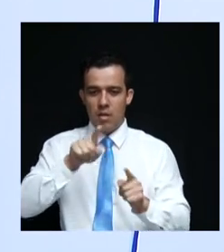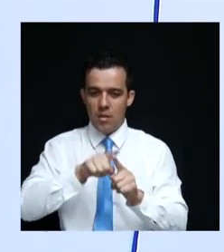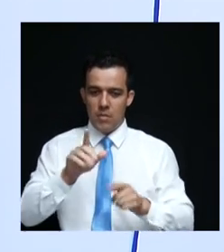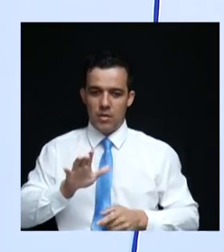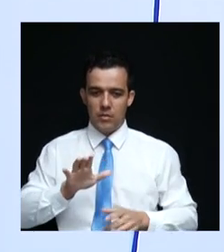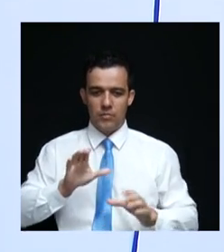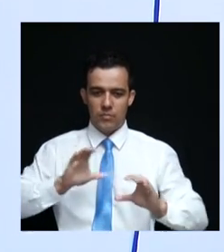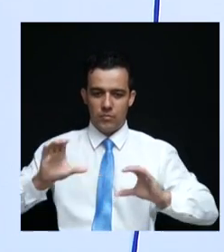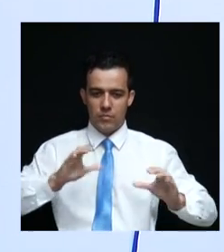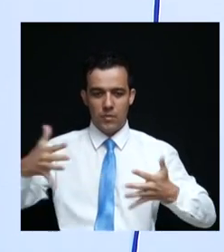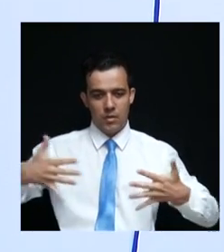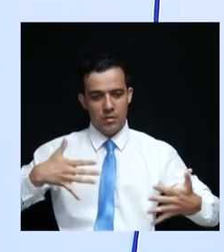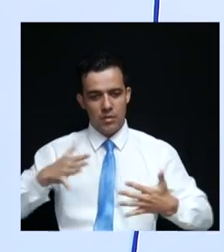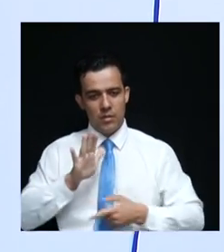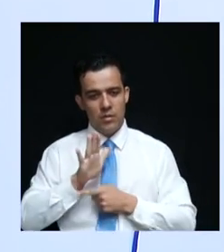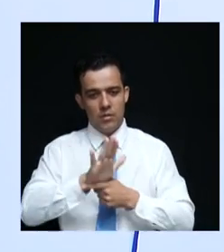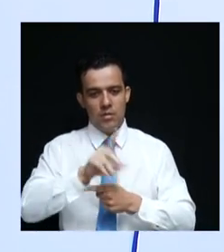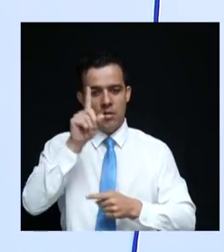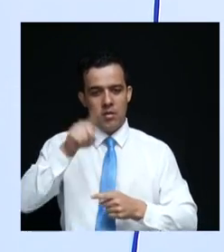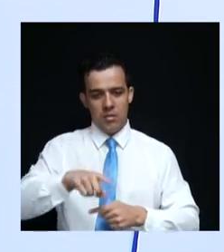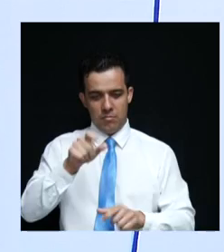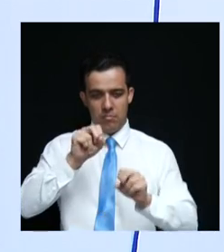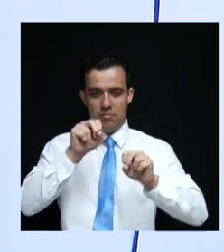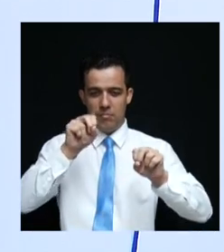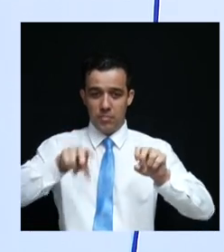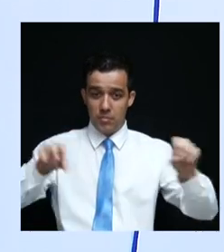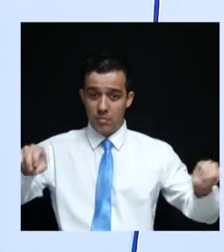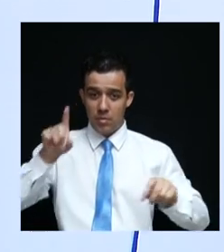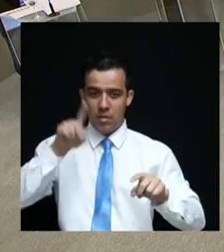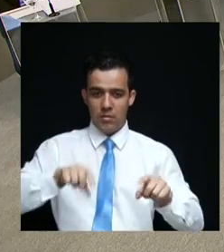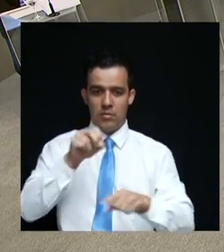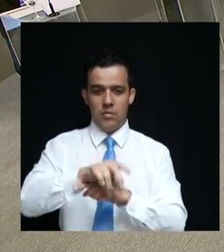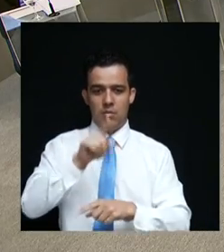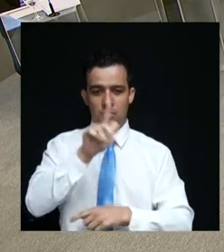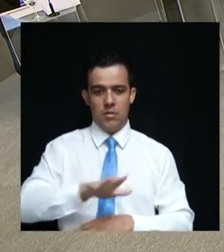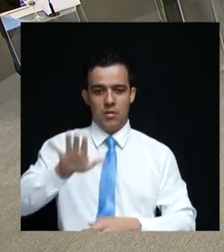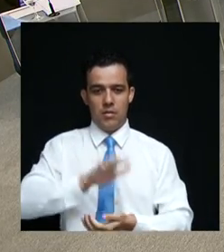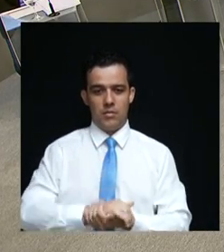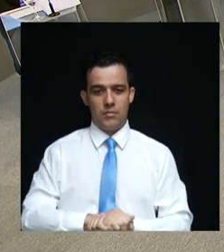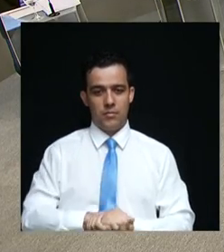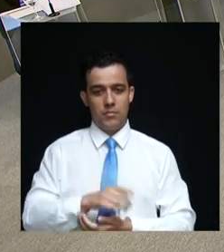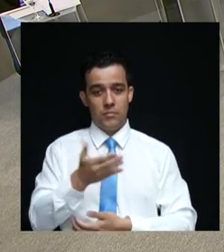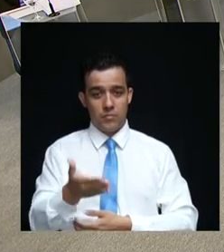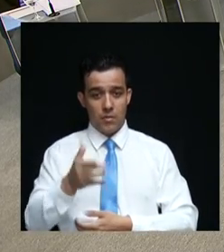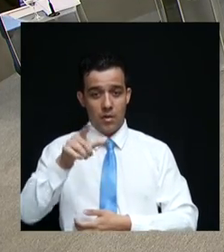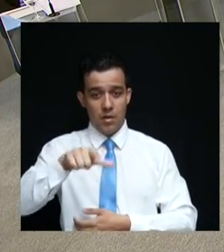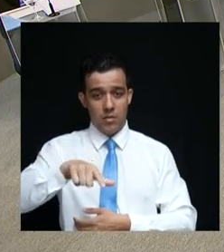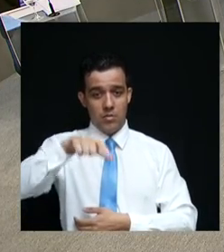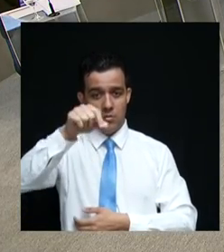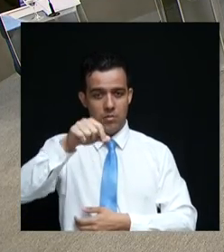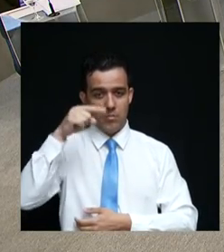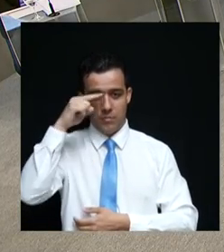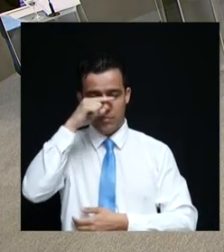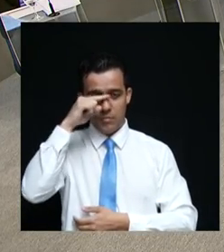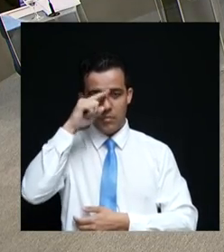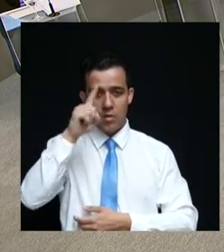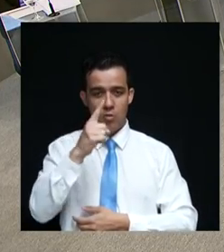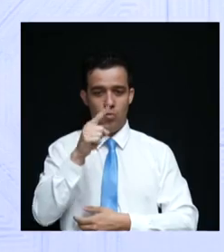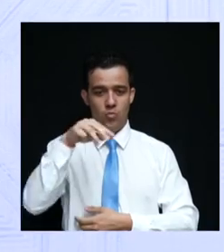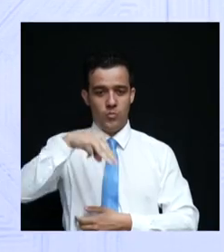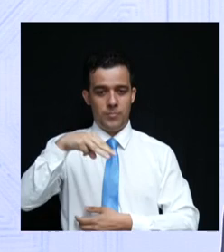estimulando os empreendedores a gerar emprego e renda no Estado de Goiás. Candidato Ronaldo Caiado, se eu for escolhido para comentar, tem um minuto.